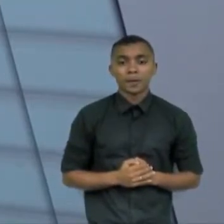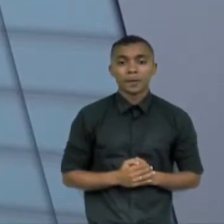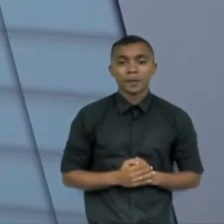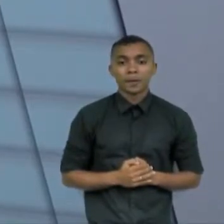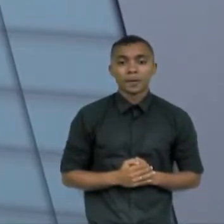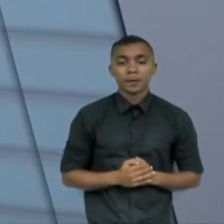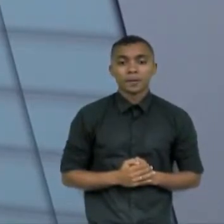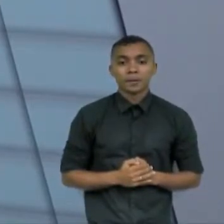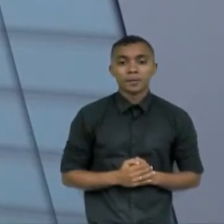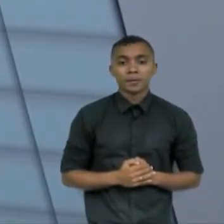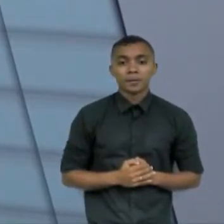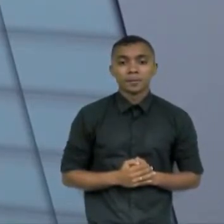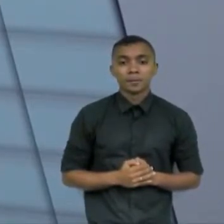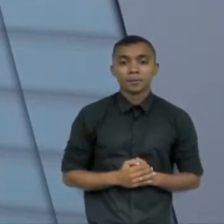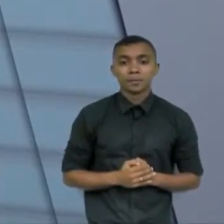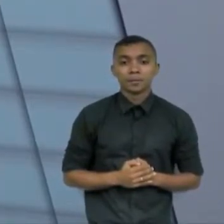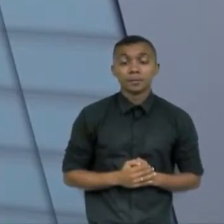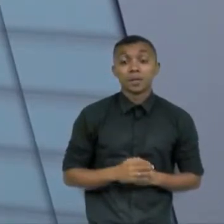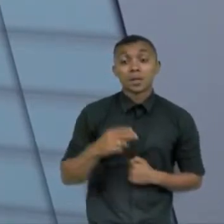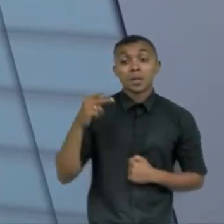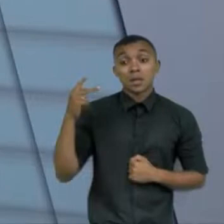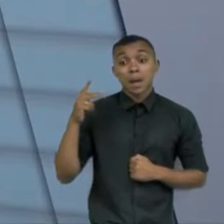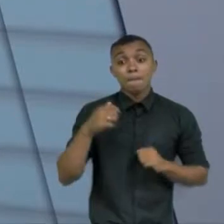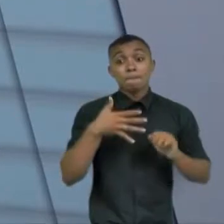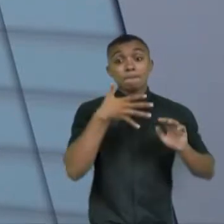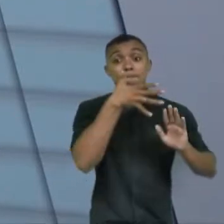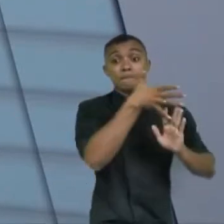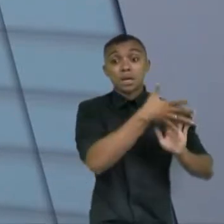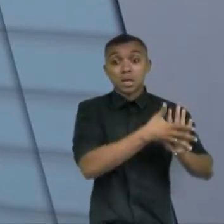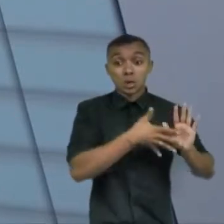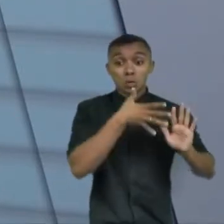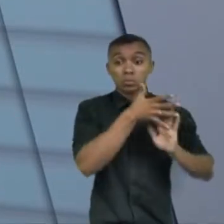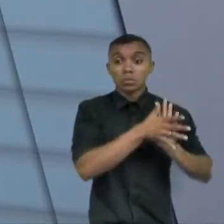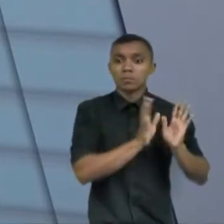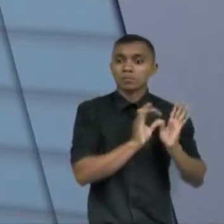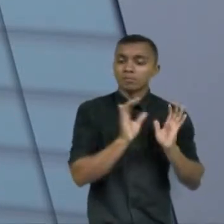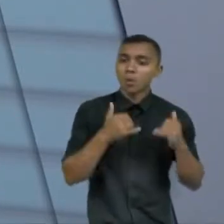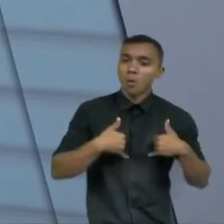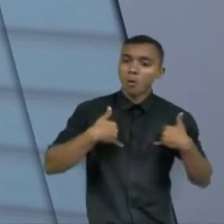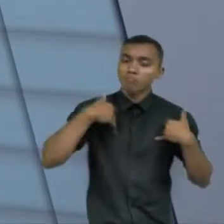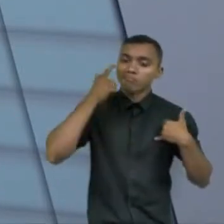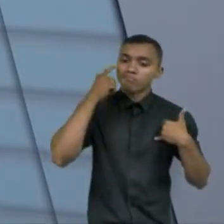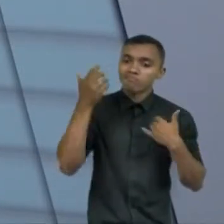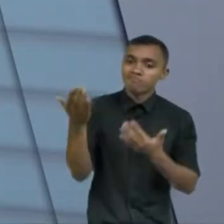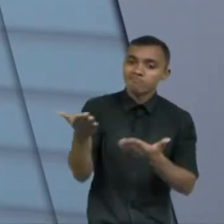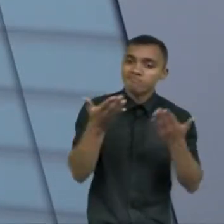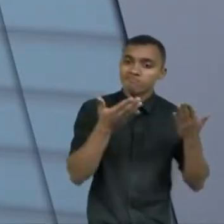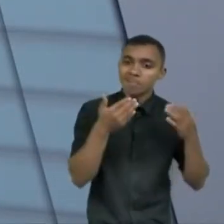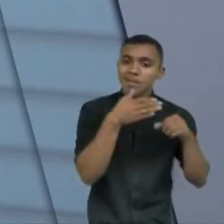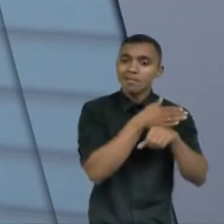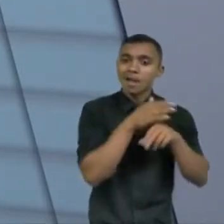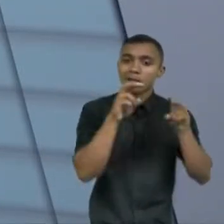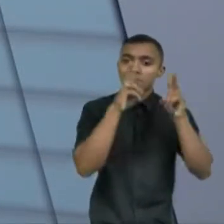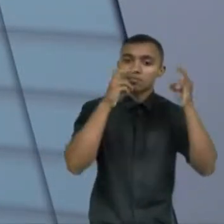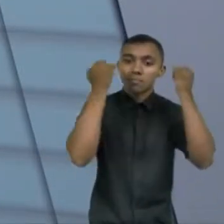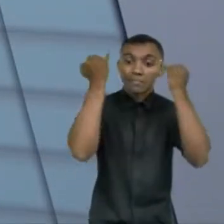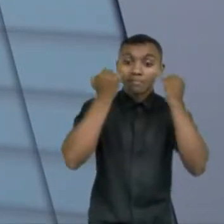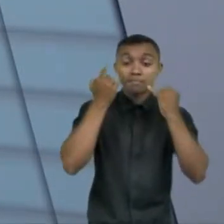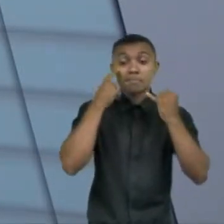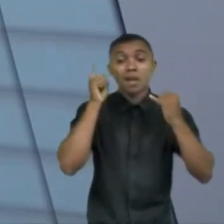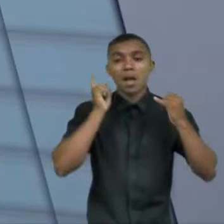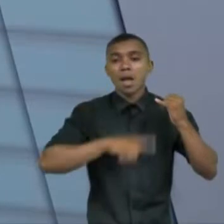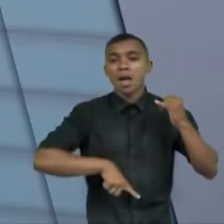orientou a autora em sua dissertação e tem a honra de convidar o leitor a ingressar nessa realidade a viagem